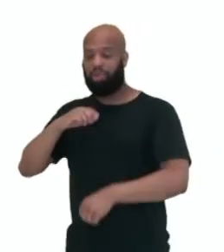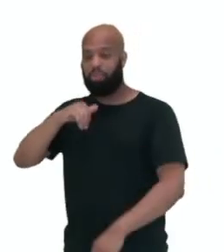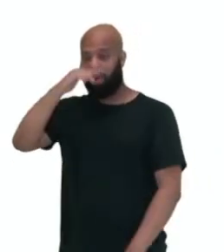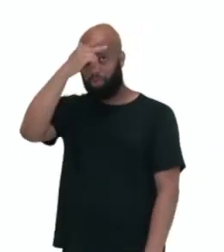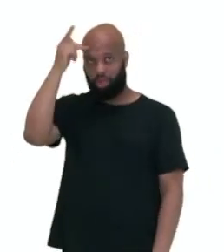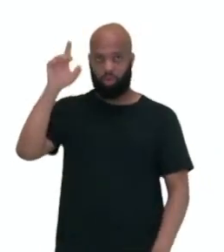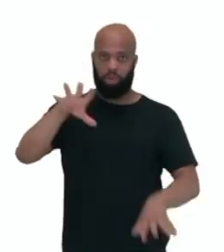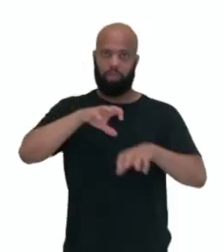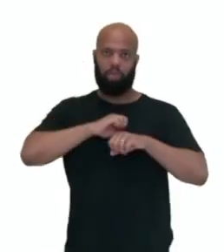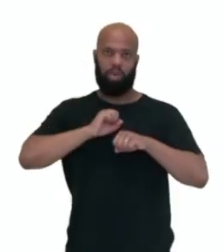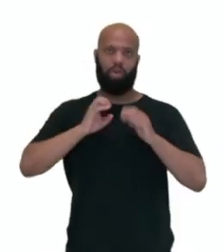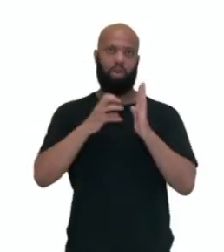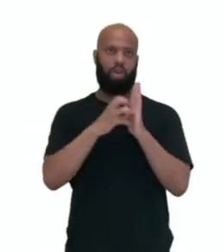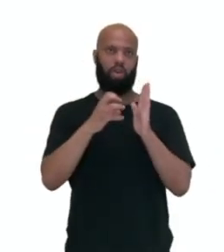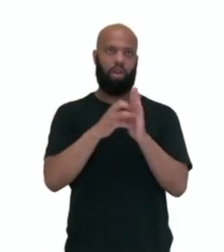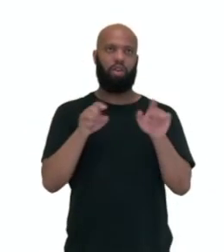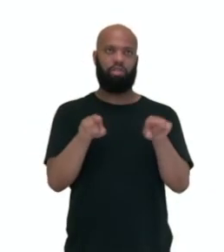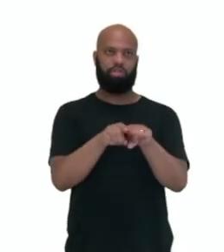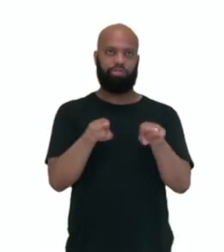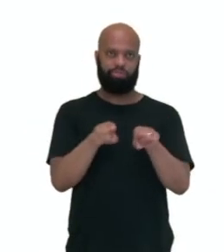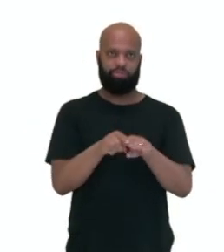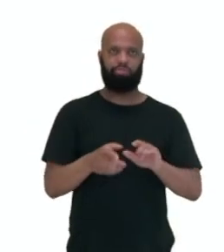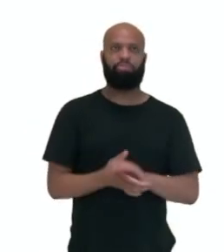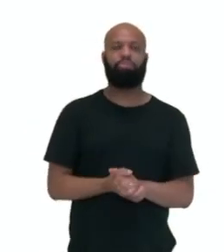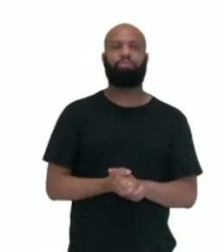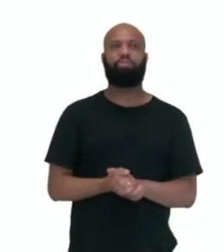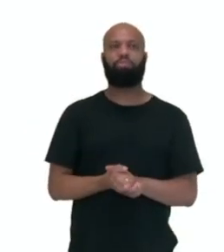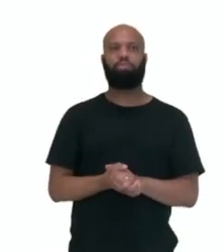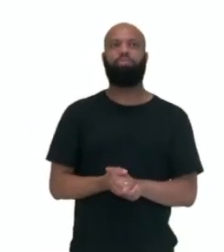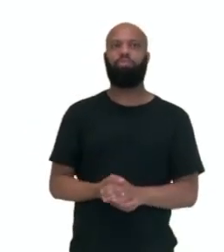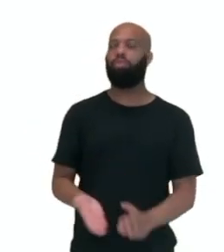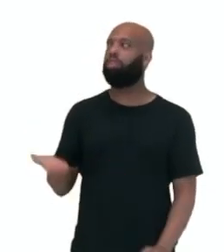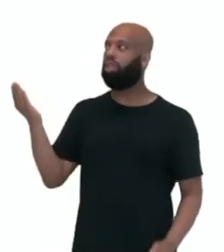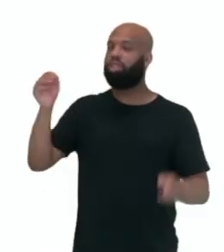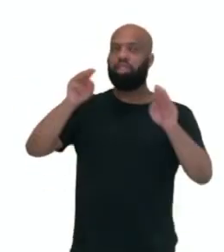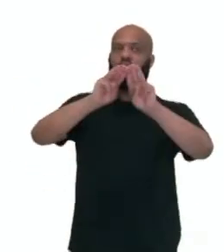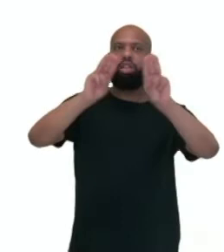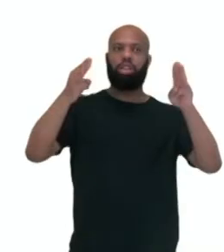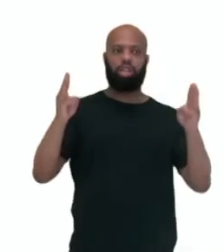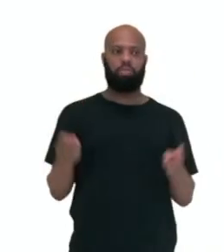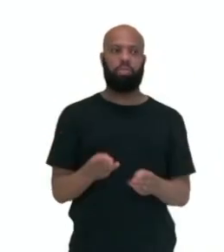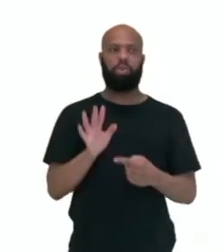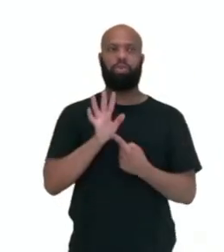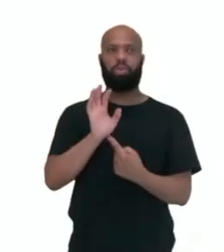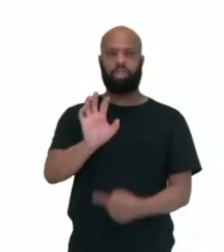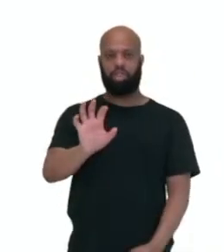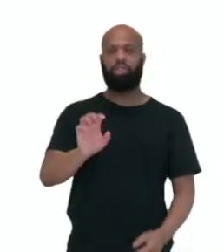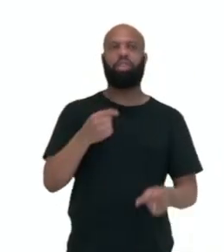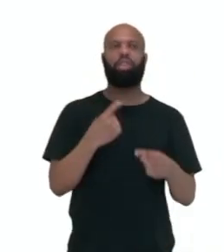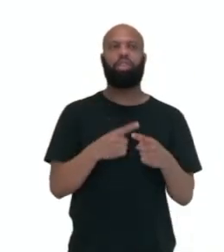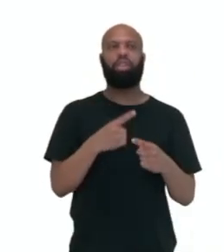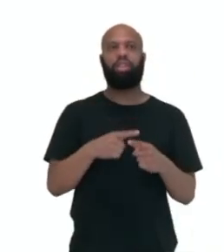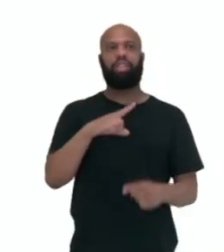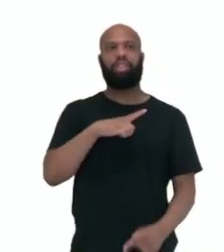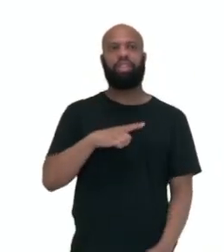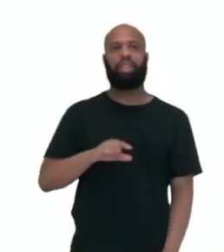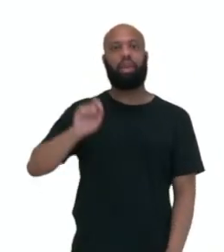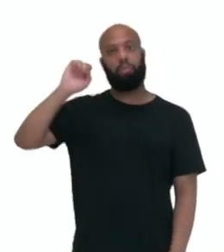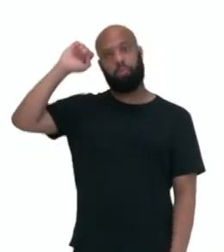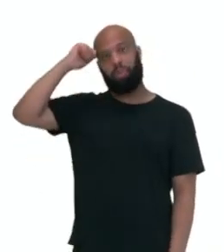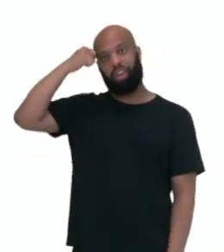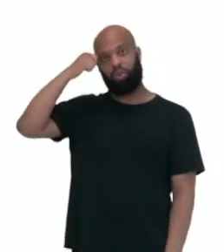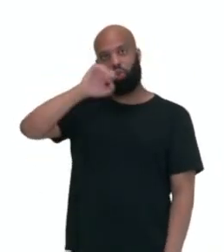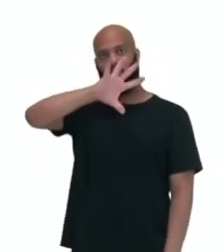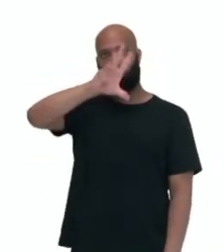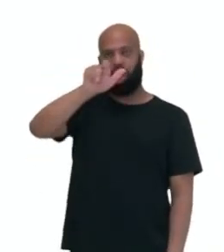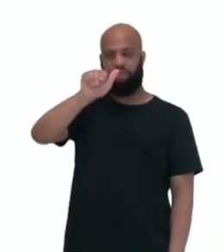pelo vírus da AIDS, tá bom? Muito bem. E aqui tá, né? O mapa mostrando aí, olha só, a questão aí de que na região meridional